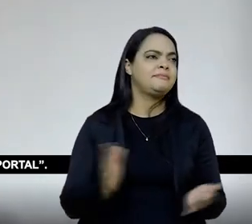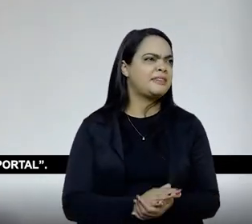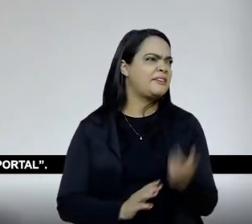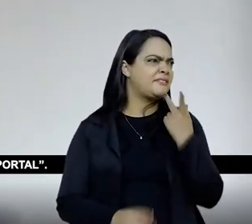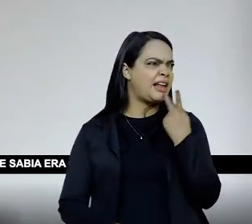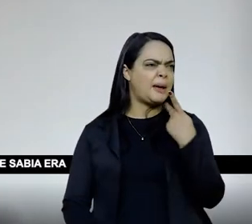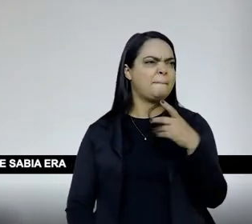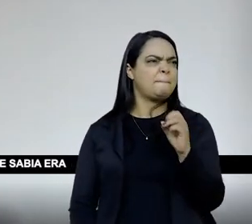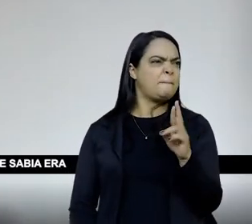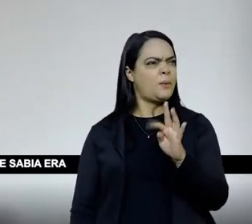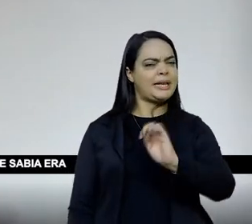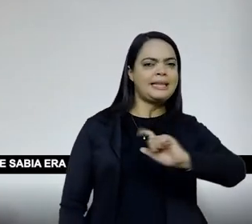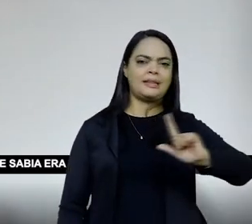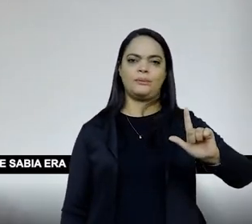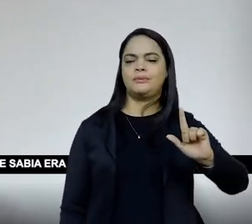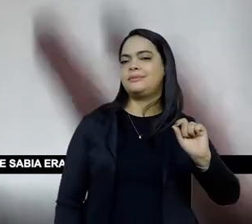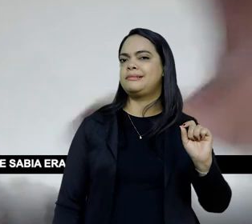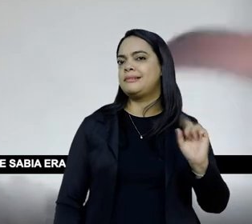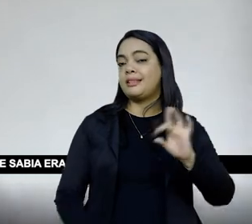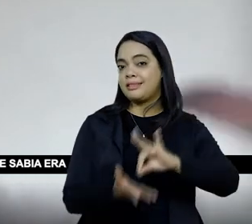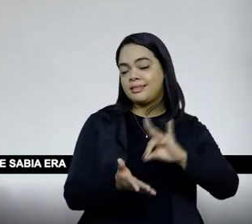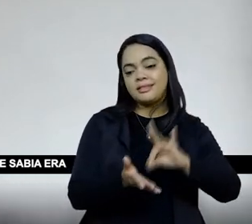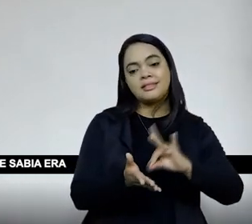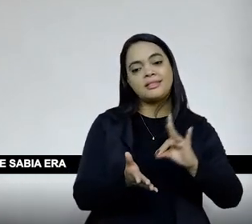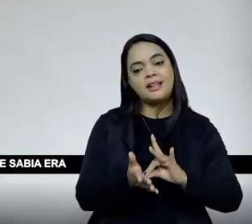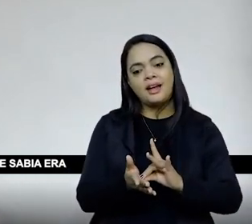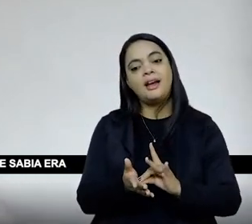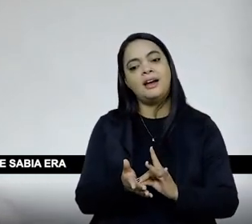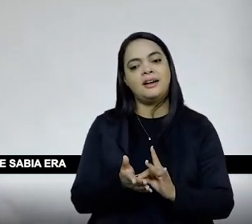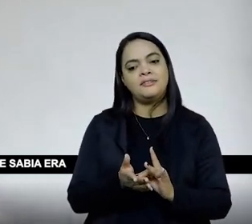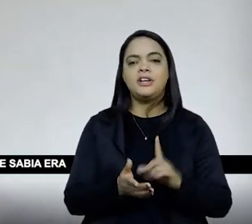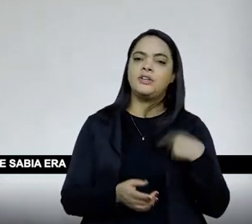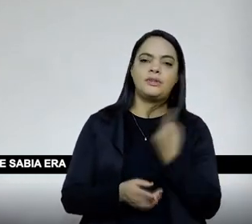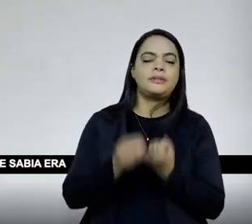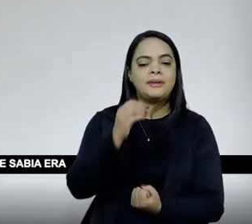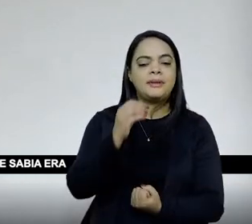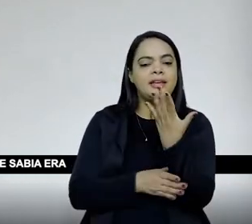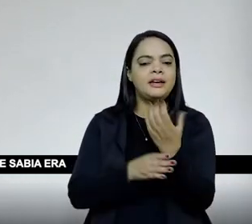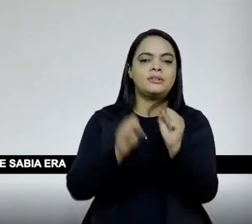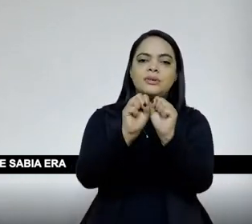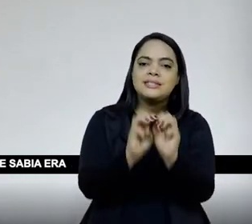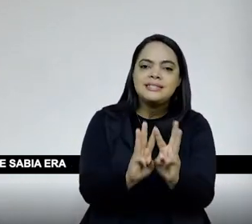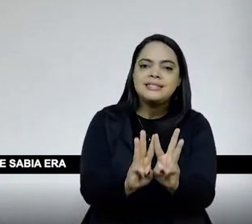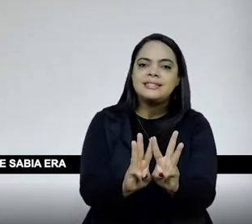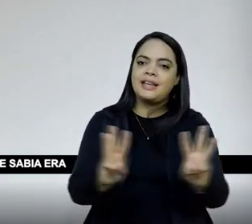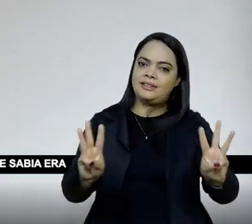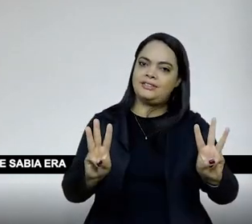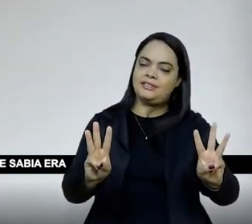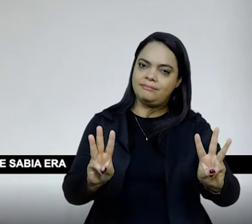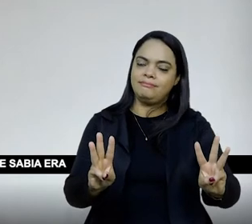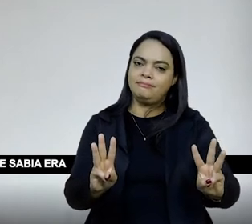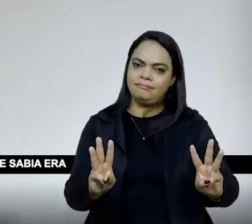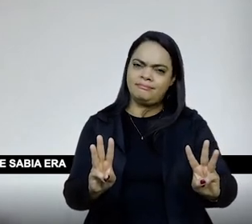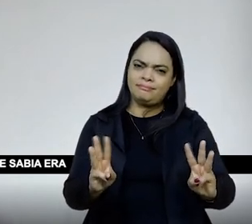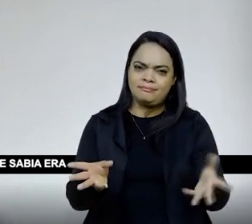portal, na verdade, a gente está bolando um site com uma certa complexidade, mas não chega a ser